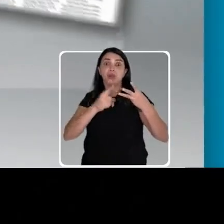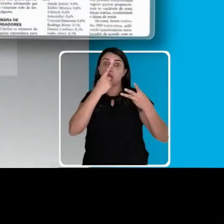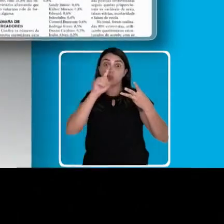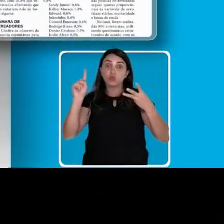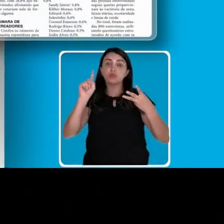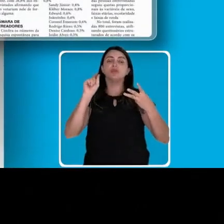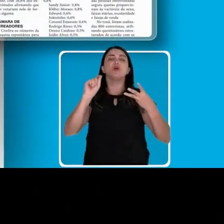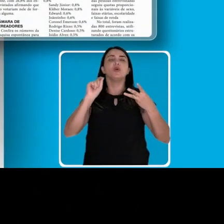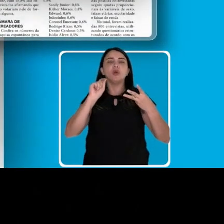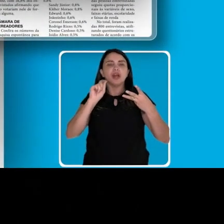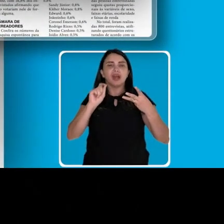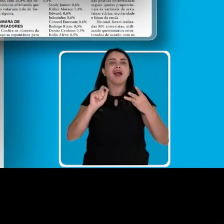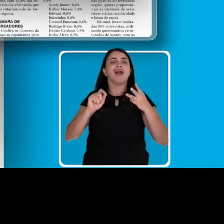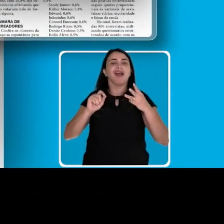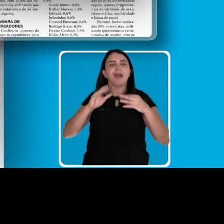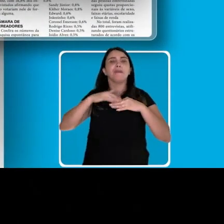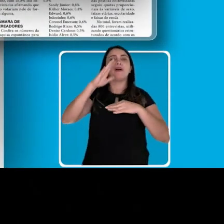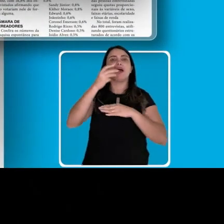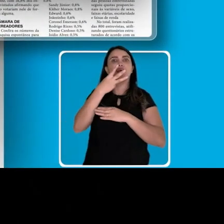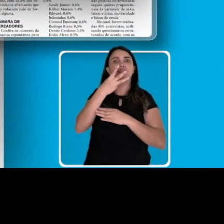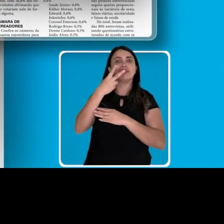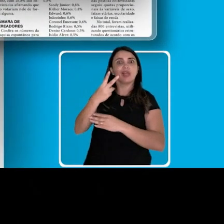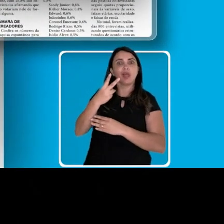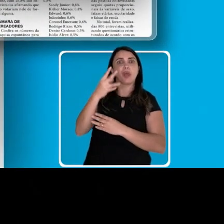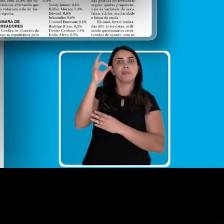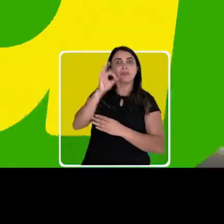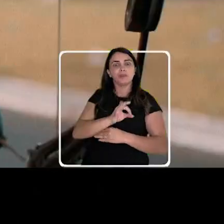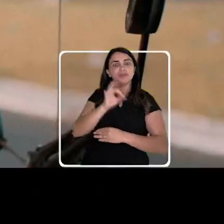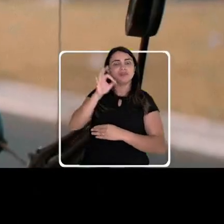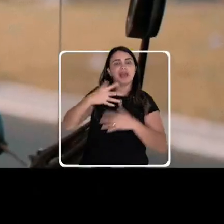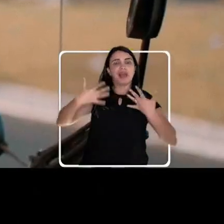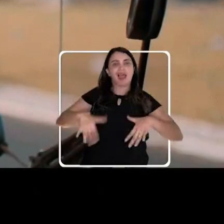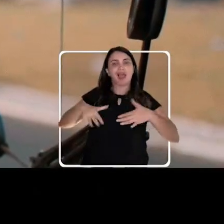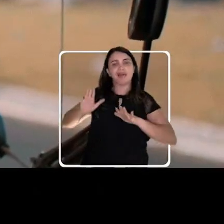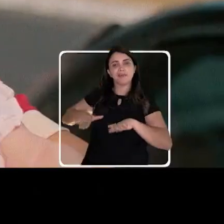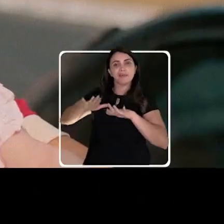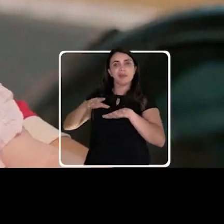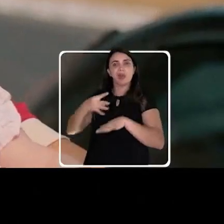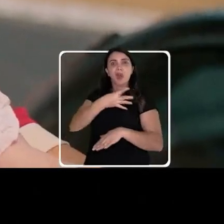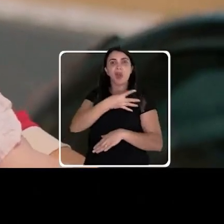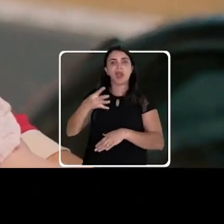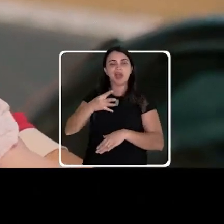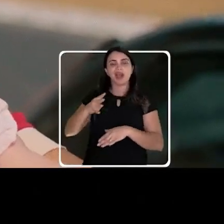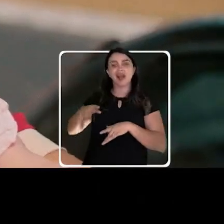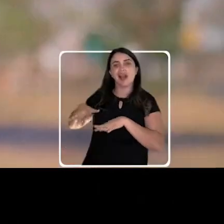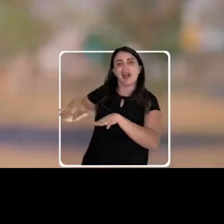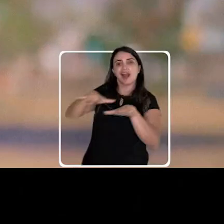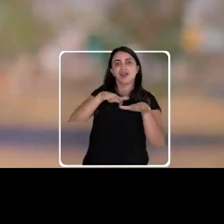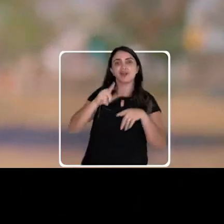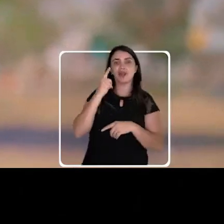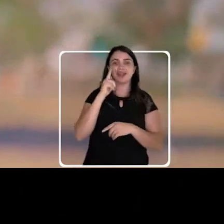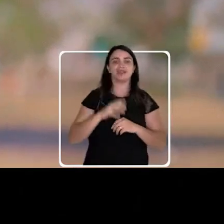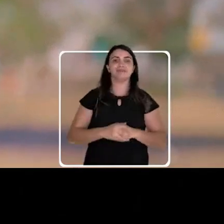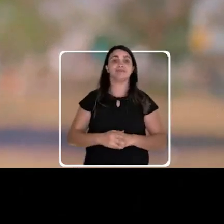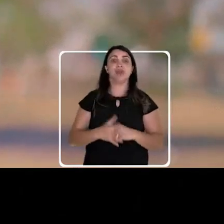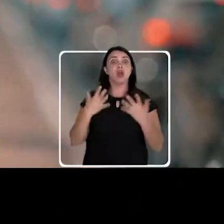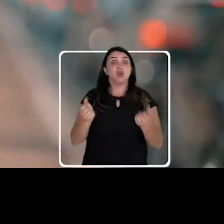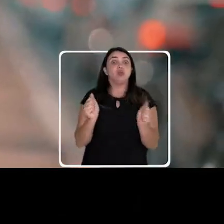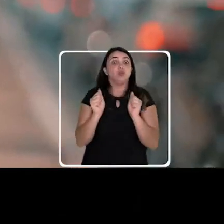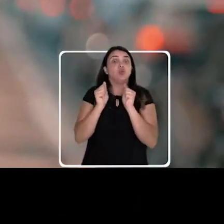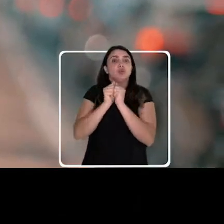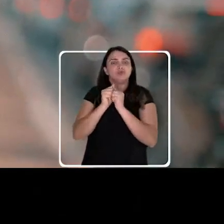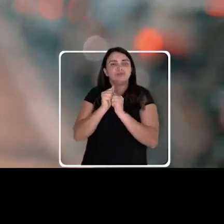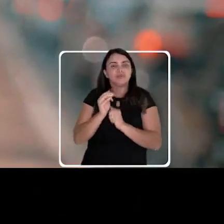pesquisa Gazeta, Mabel tem mais de 32%. É a onda do 44 por toda a Goiânia. Vamos